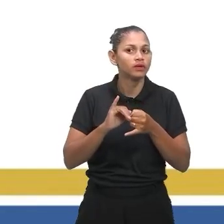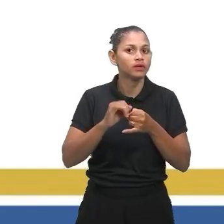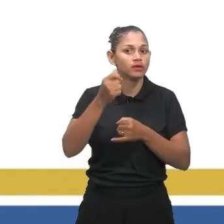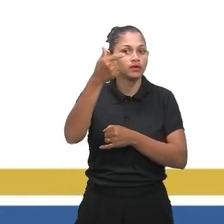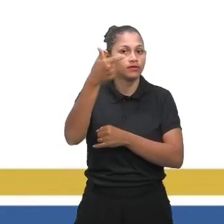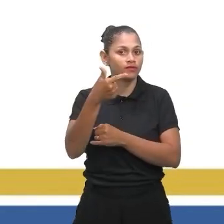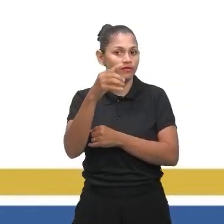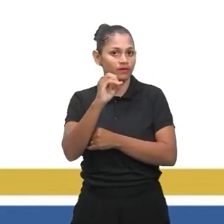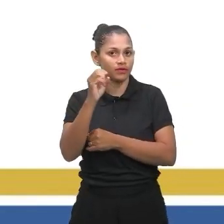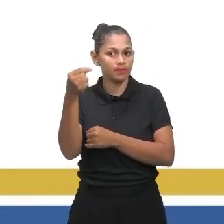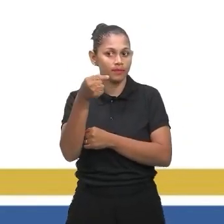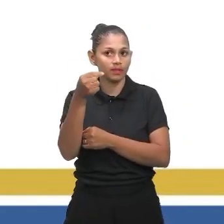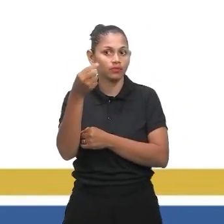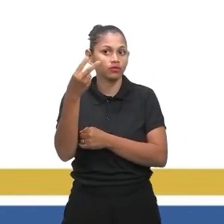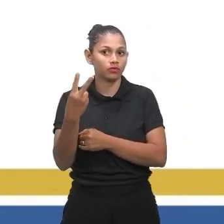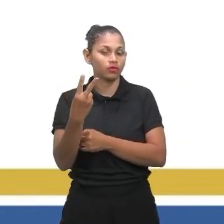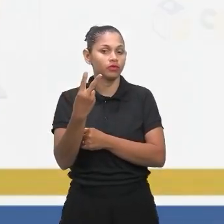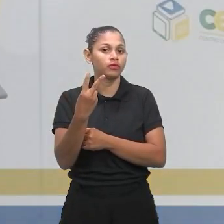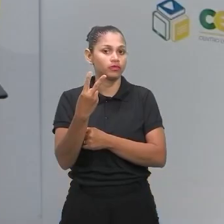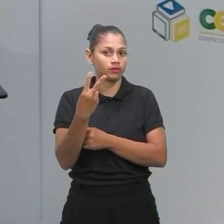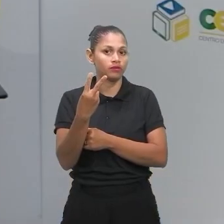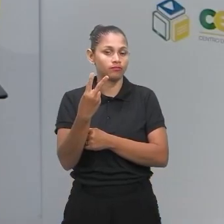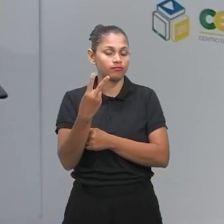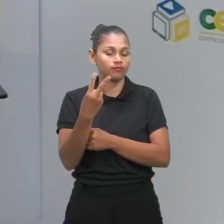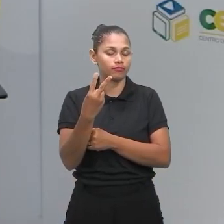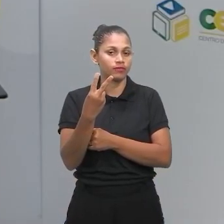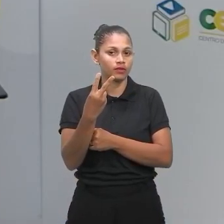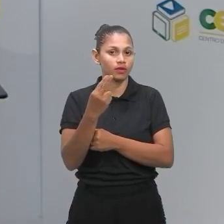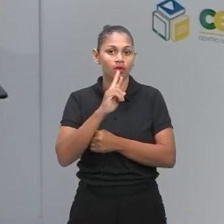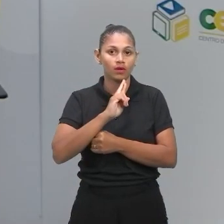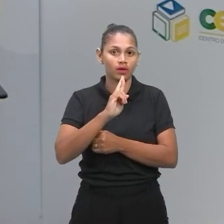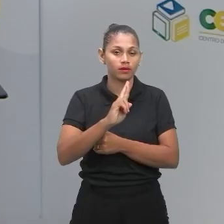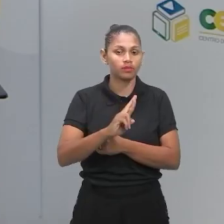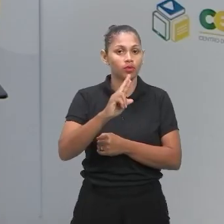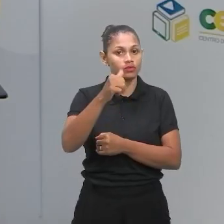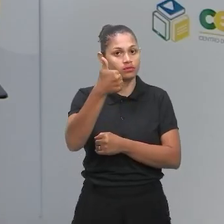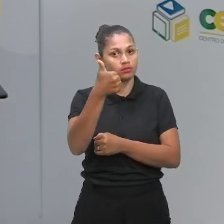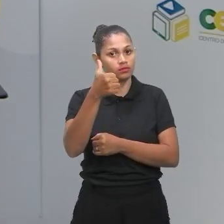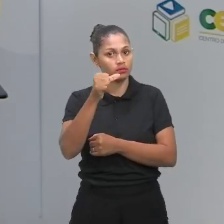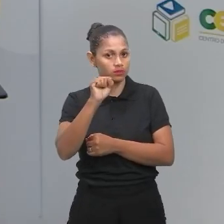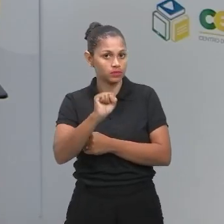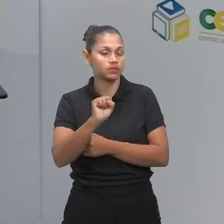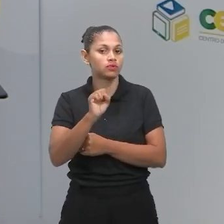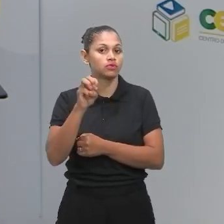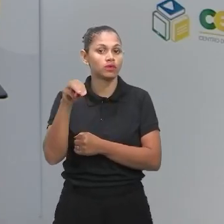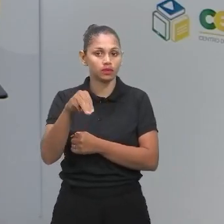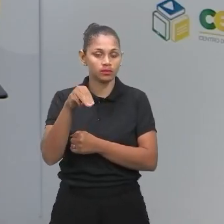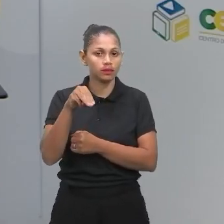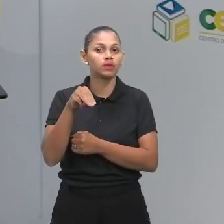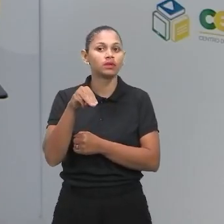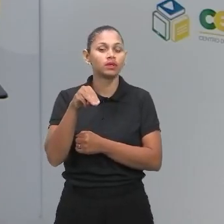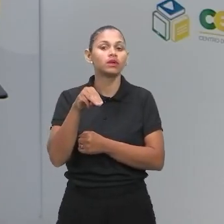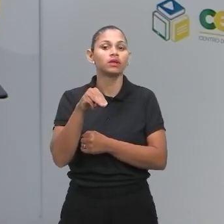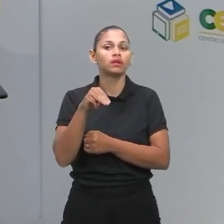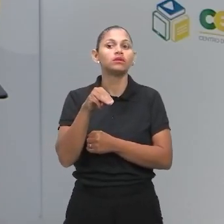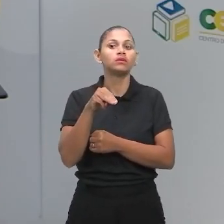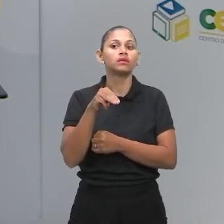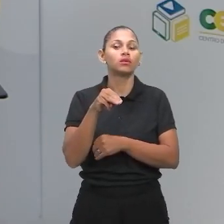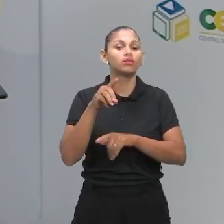20 menos 2 igual a 18 metros. O que nos dá aqui como gabarito alternativa.